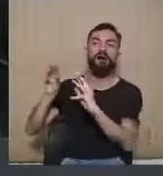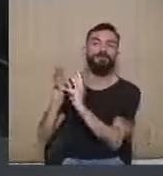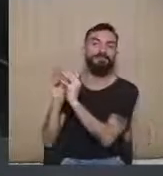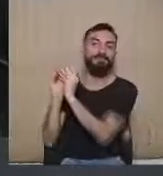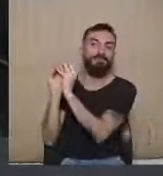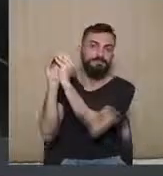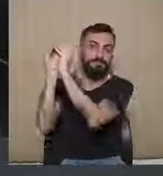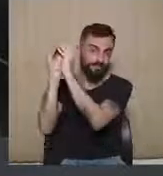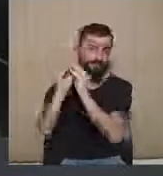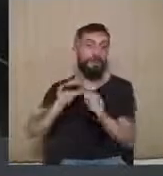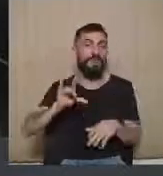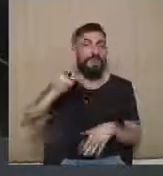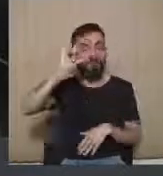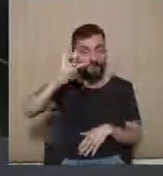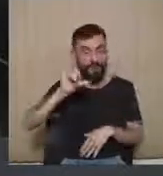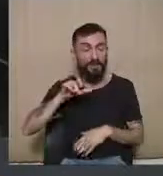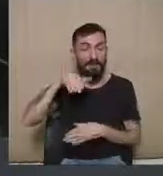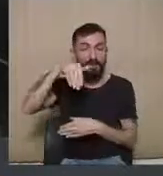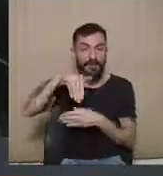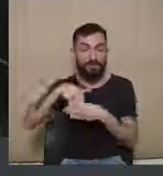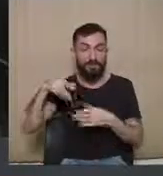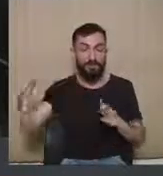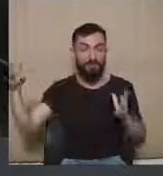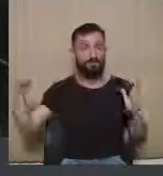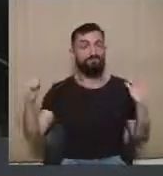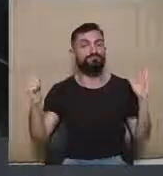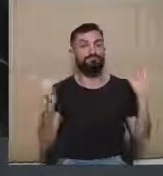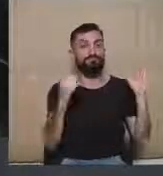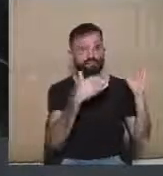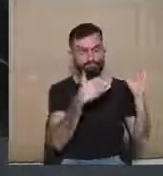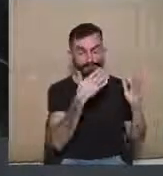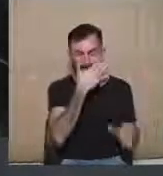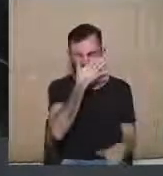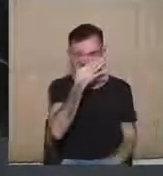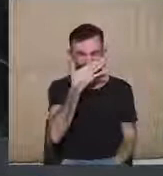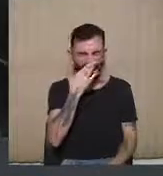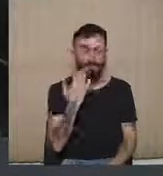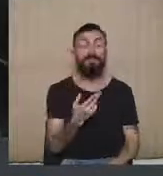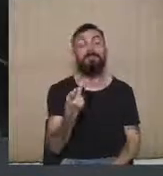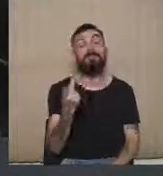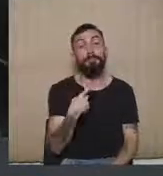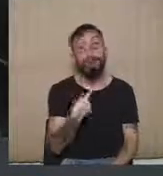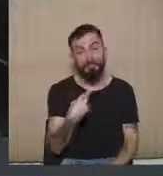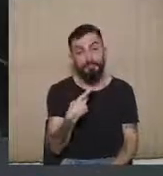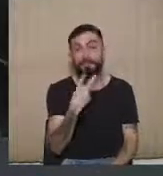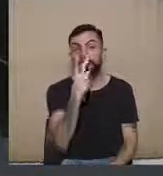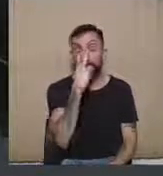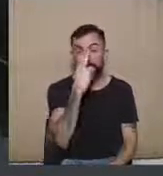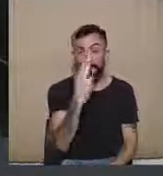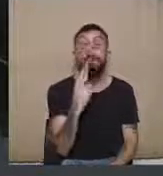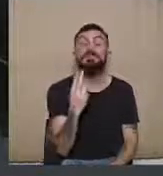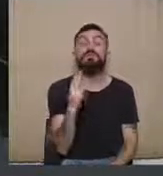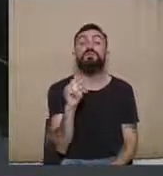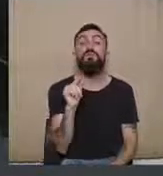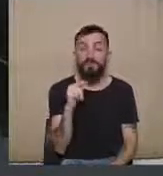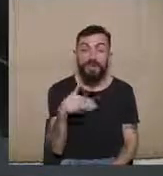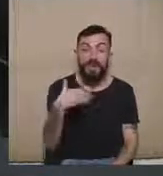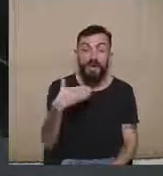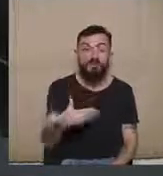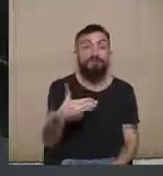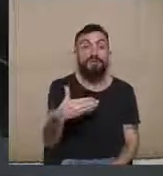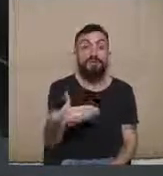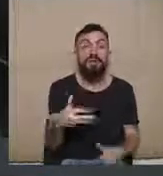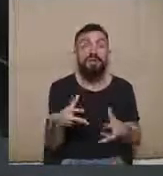eleitoral. É uma coisa que me parece de acordo com se inflando cada vez